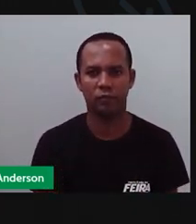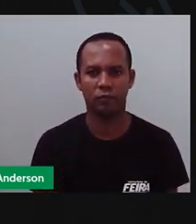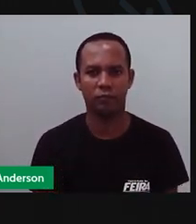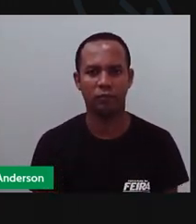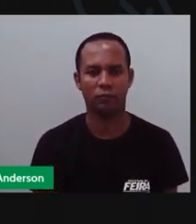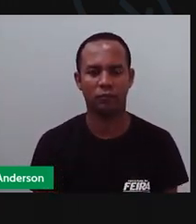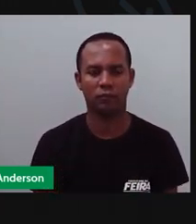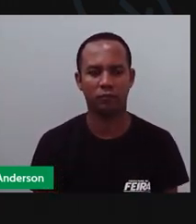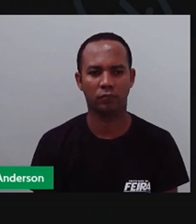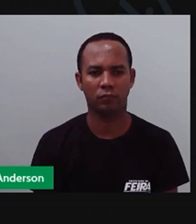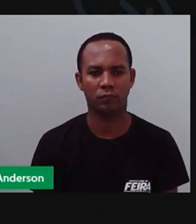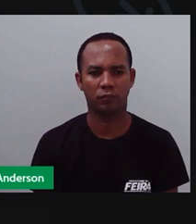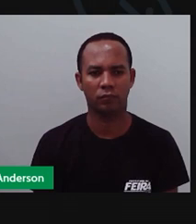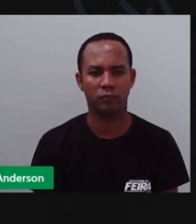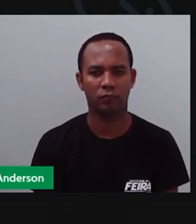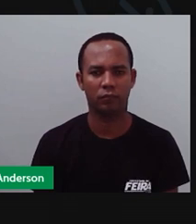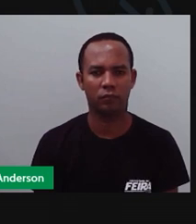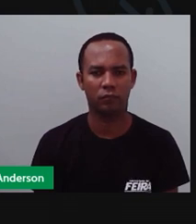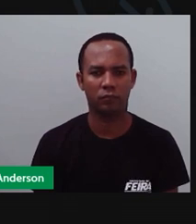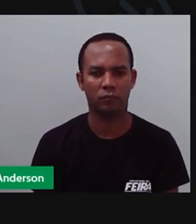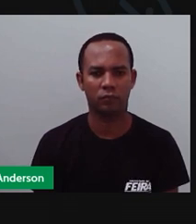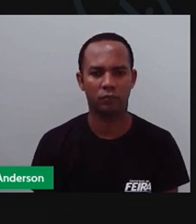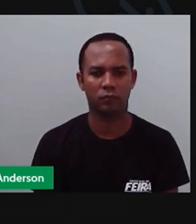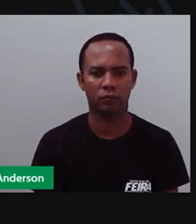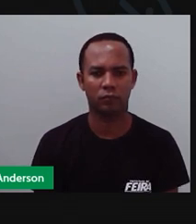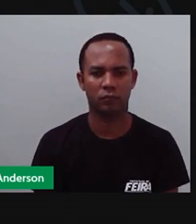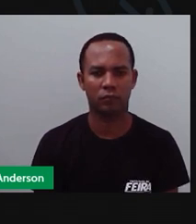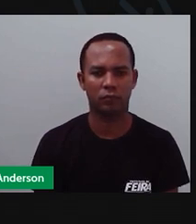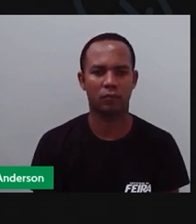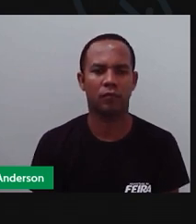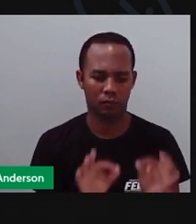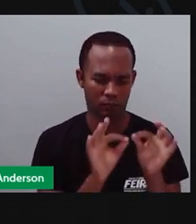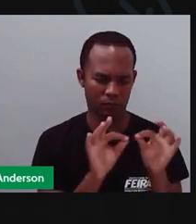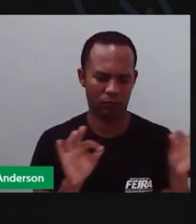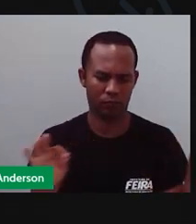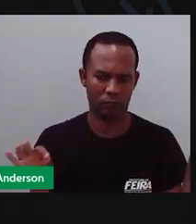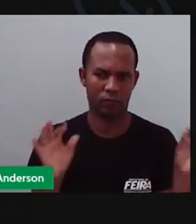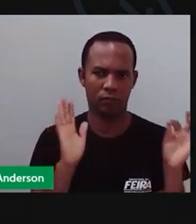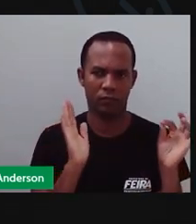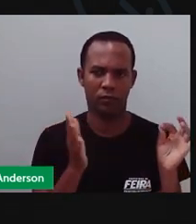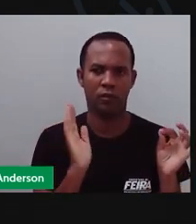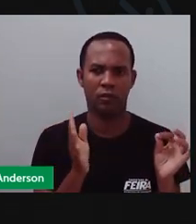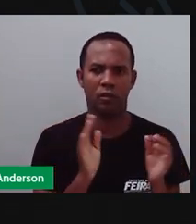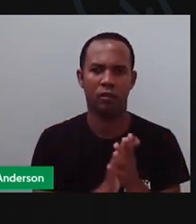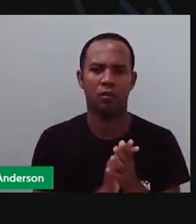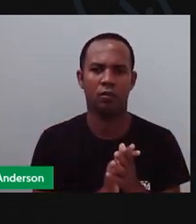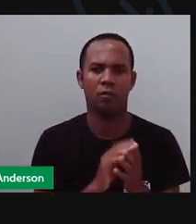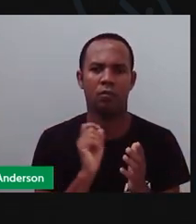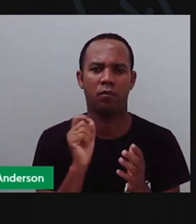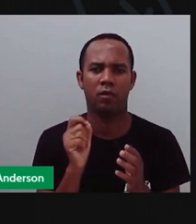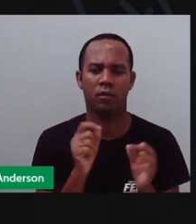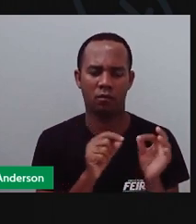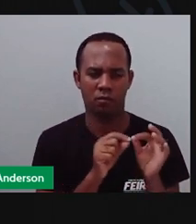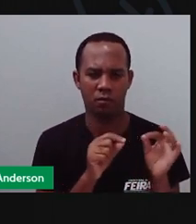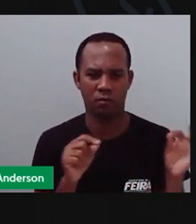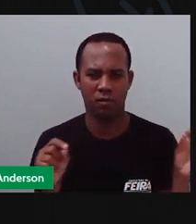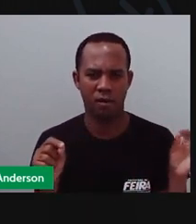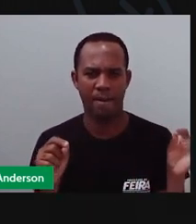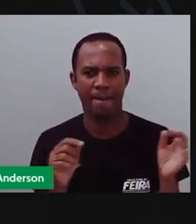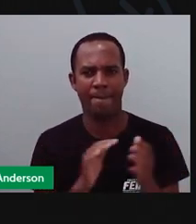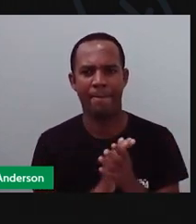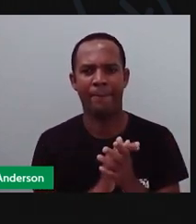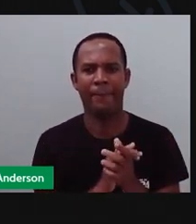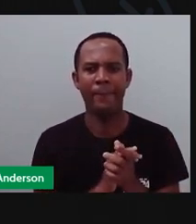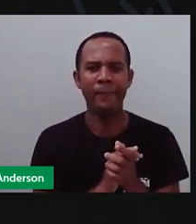eu vou aqui agora. Usando a minha rede. Eu tracei essa linha aqui na horizontal. Que é o quê? Deitada.